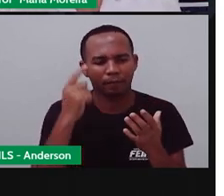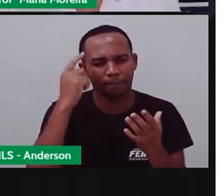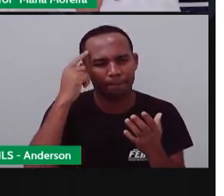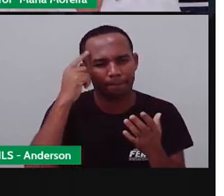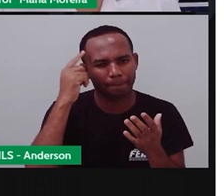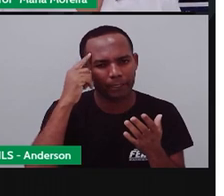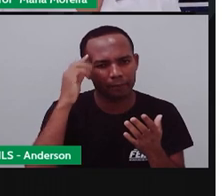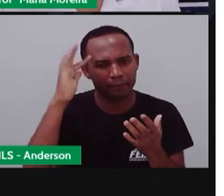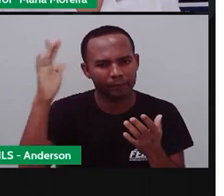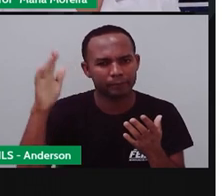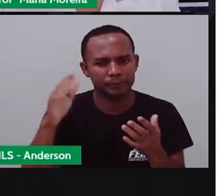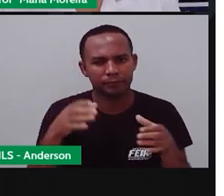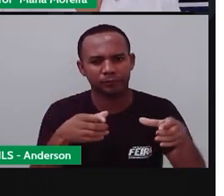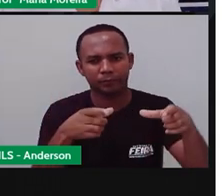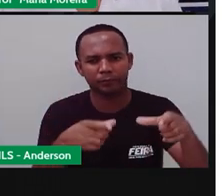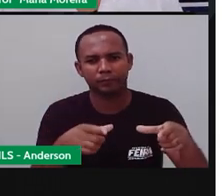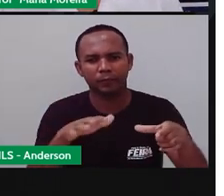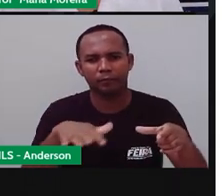paisagem.